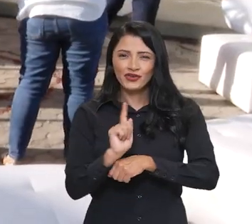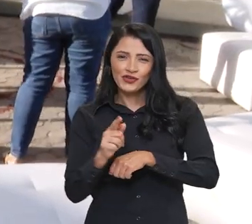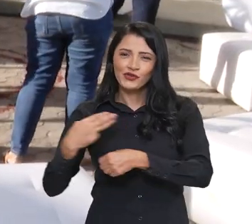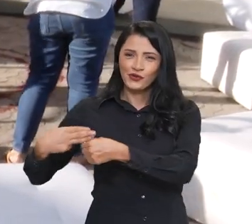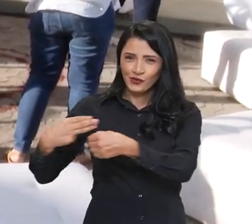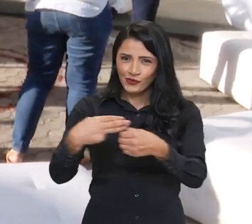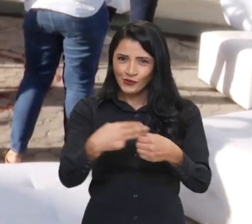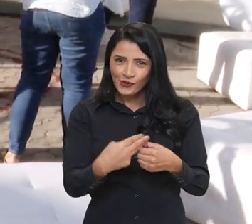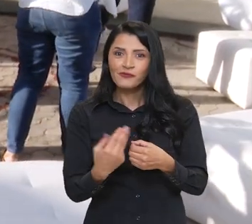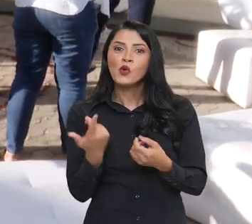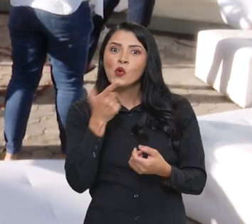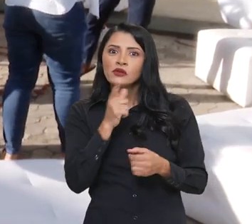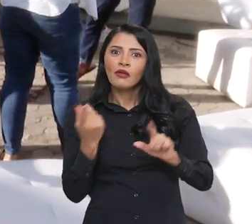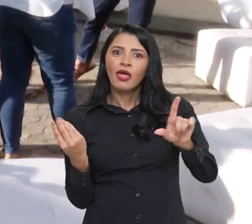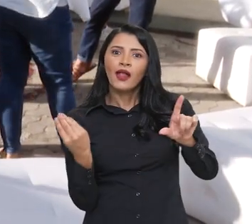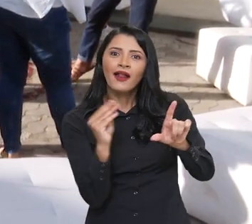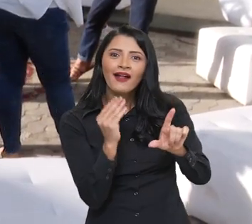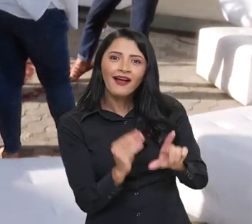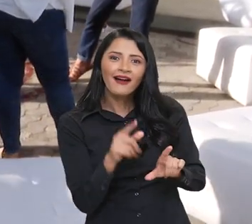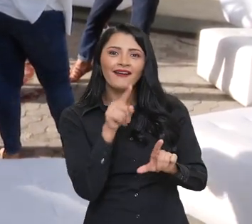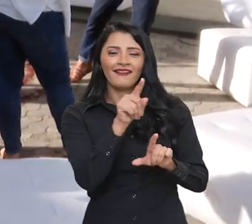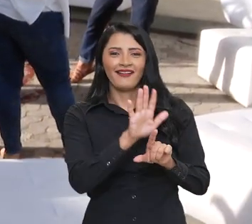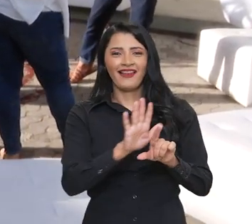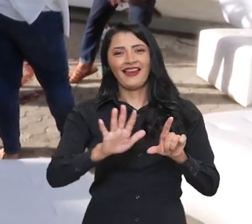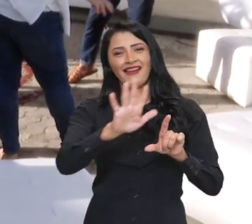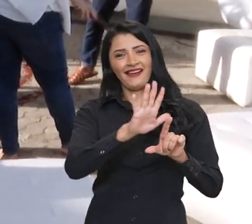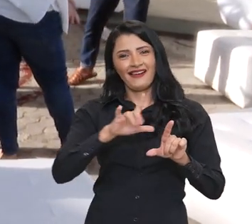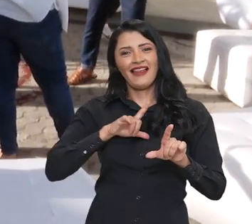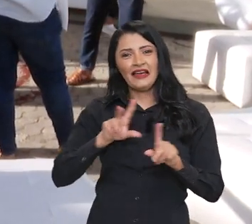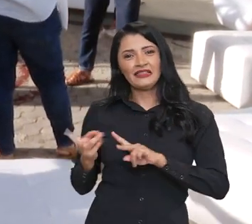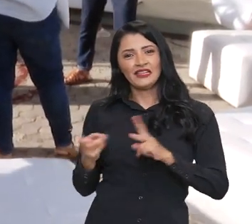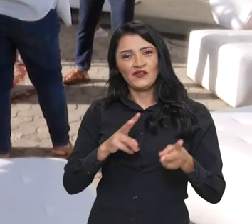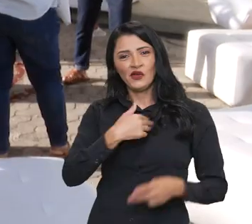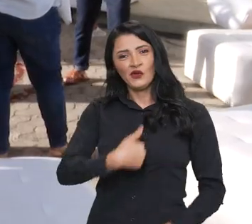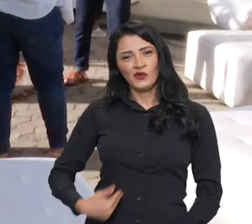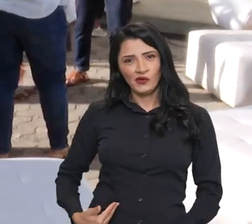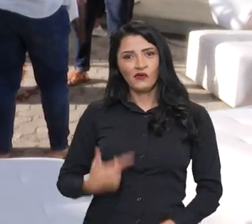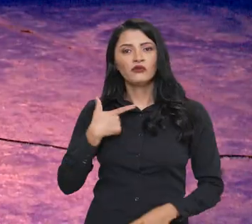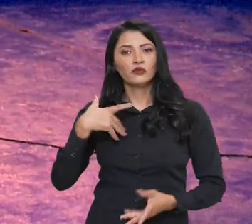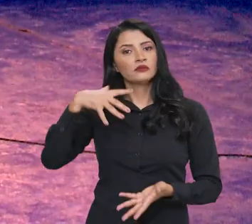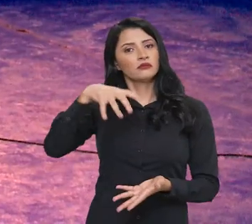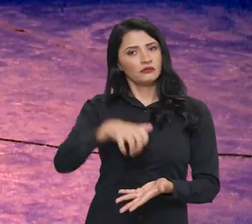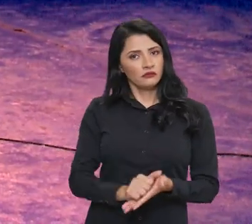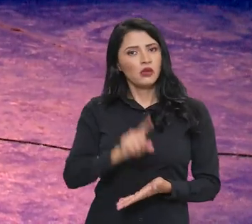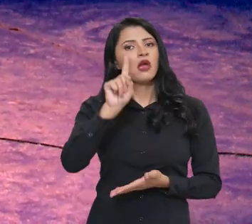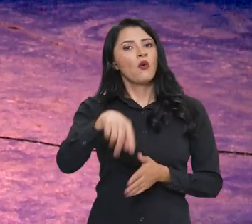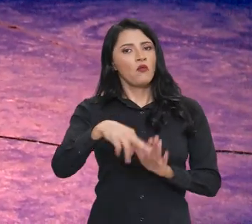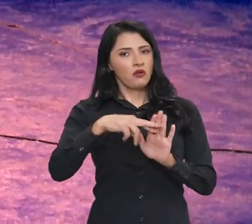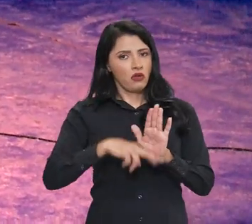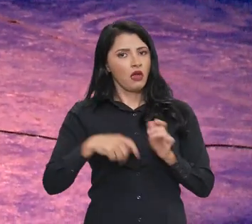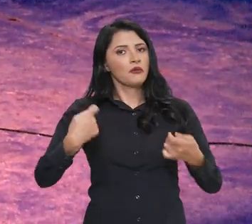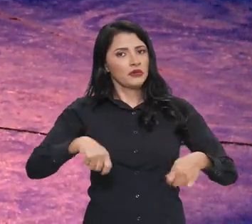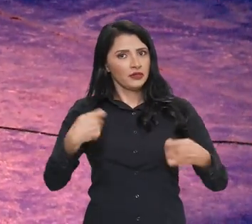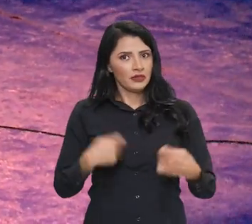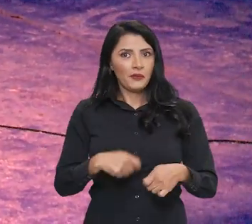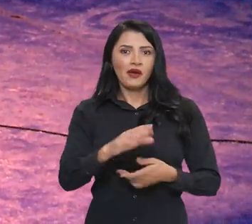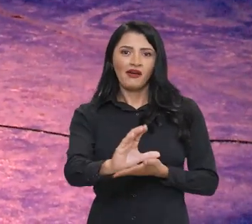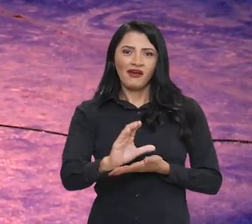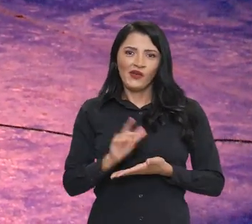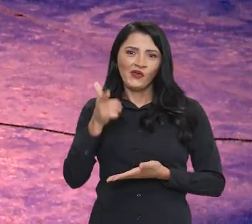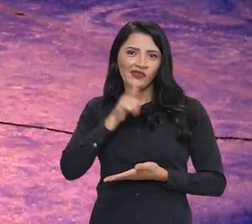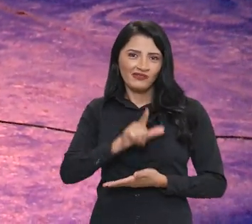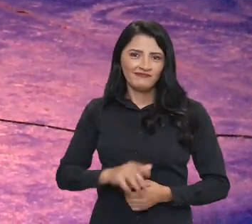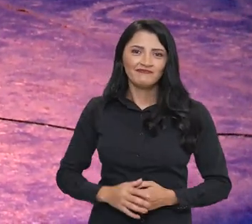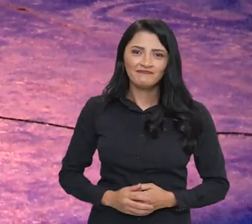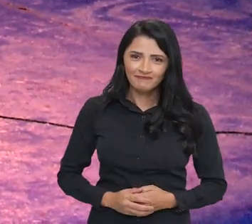auxiliar gestores municipais a incluírem os planos na plataforma TransfereGov. O cadastramento é um pré-requisito para o